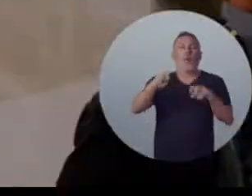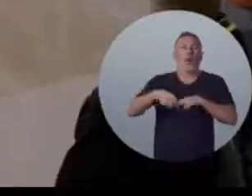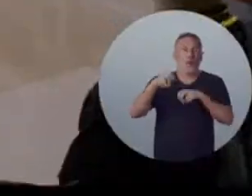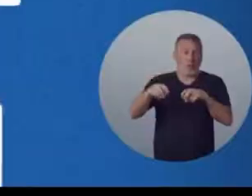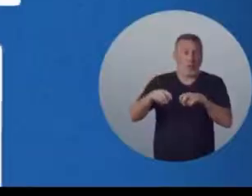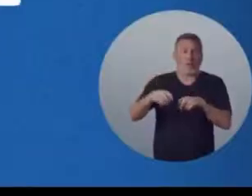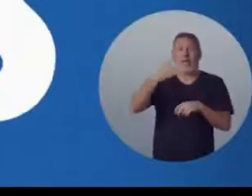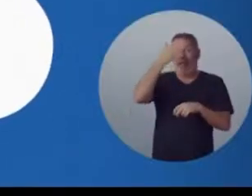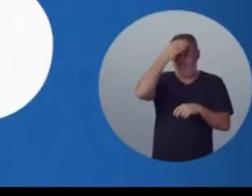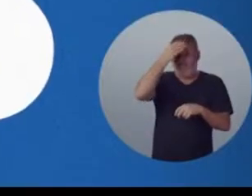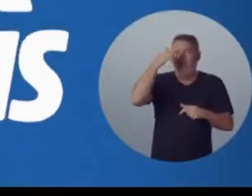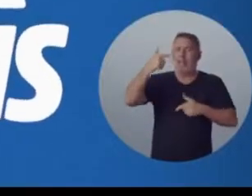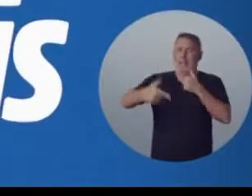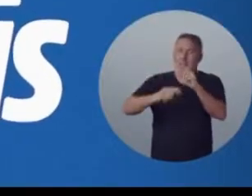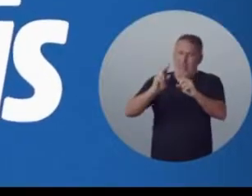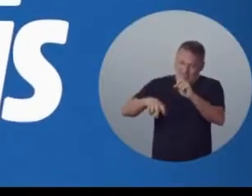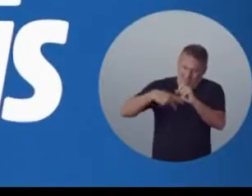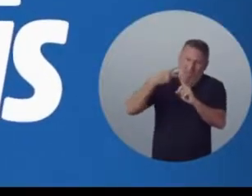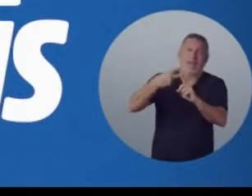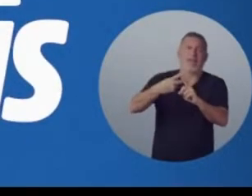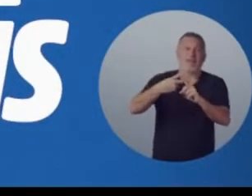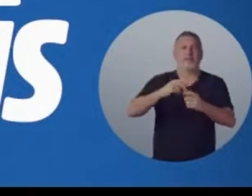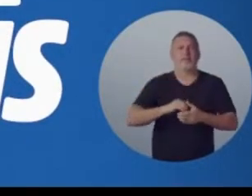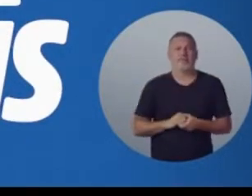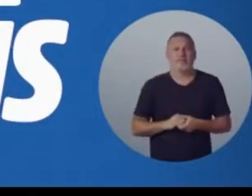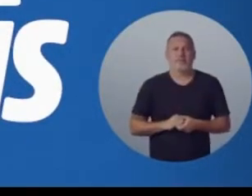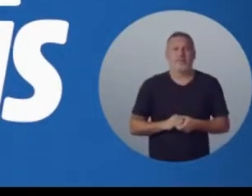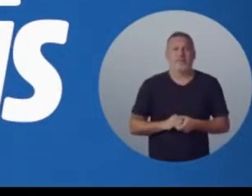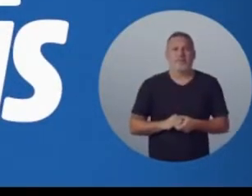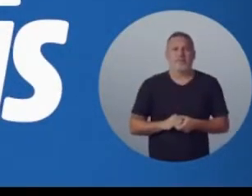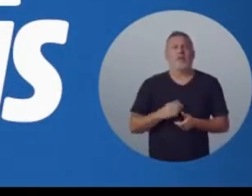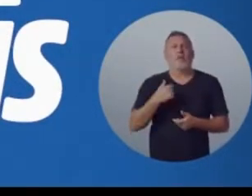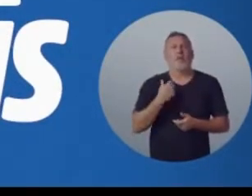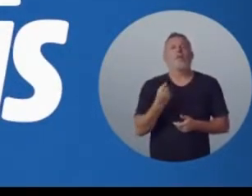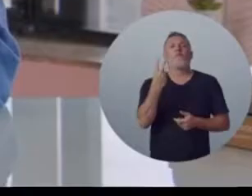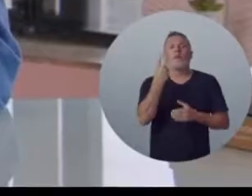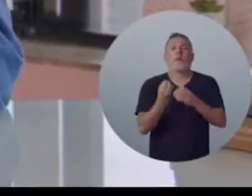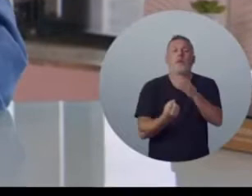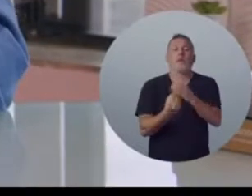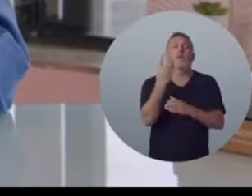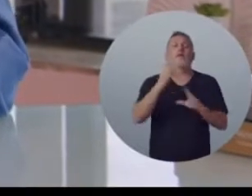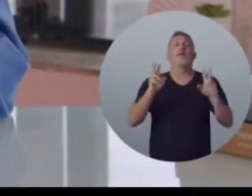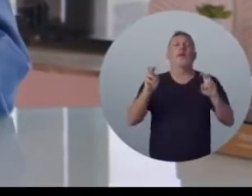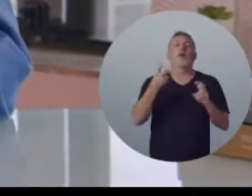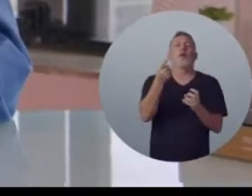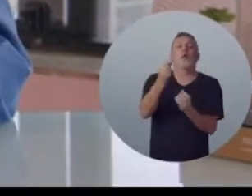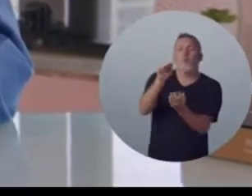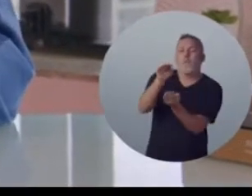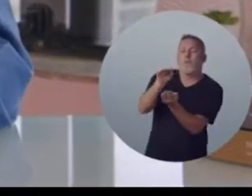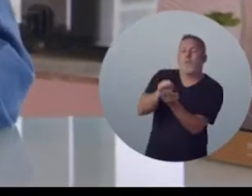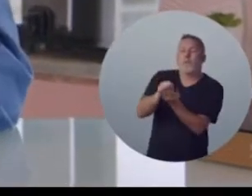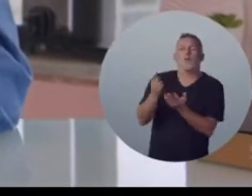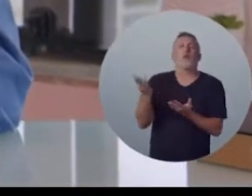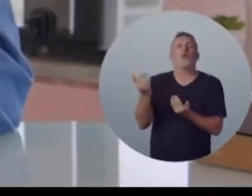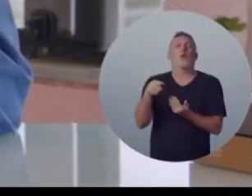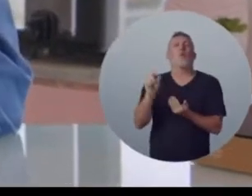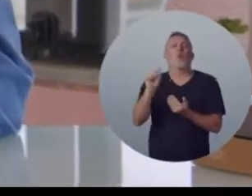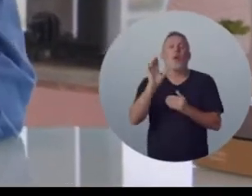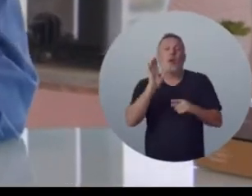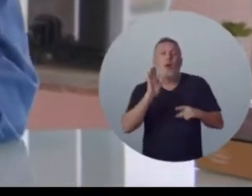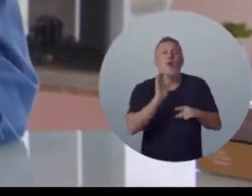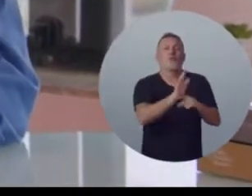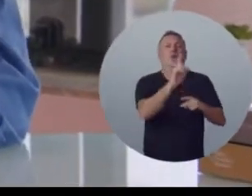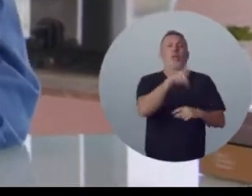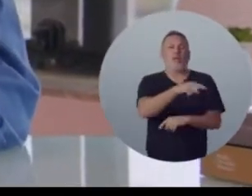da área rural. E casão vai fazer ainda mais! Eu vou criar um programa Poupança Jovem,